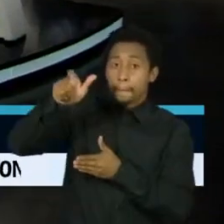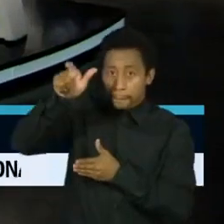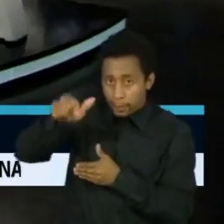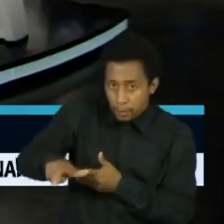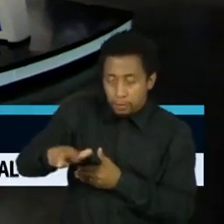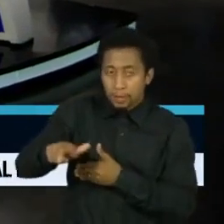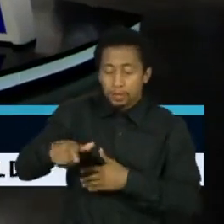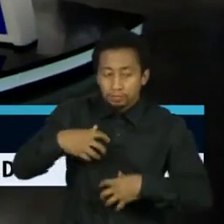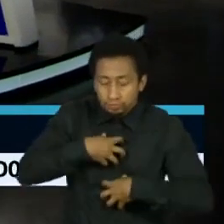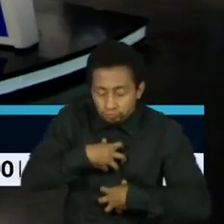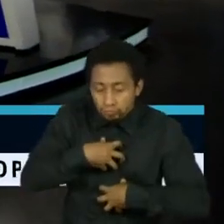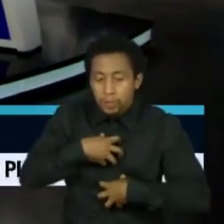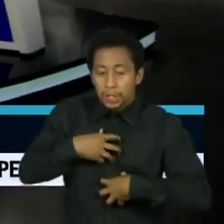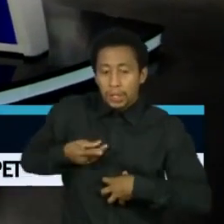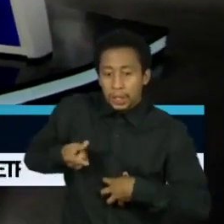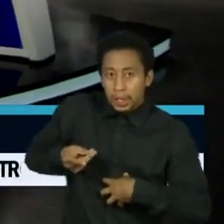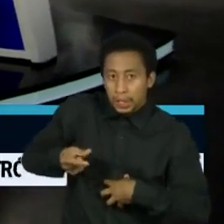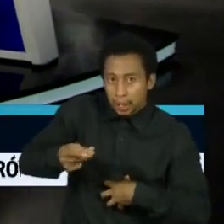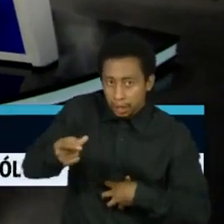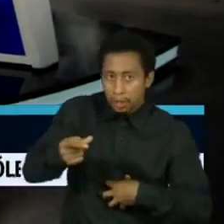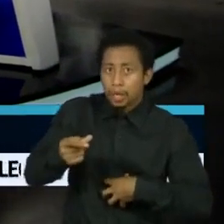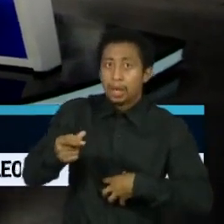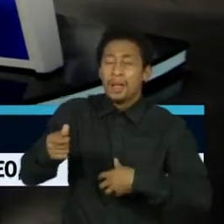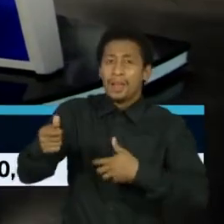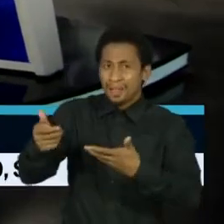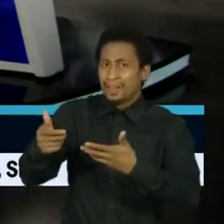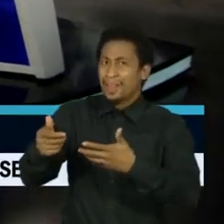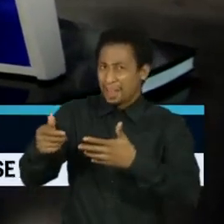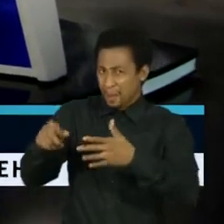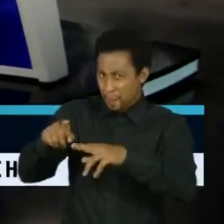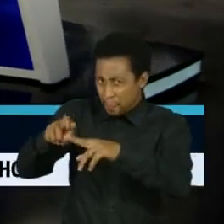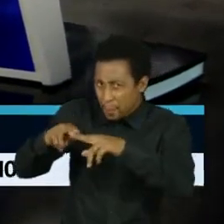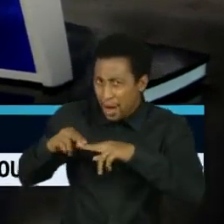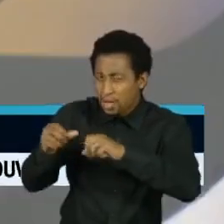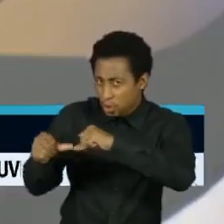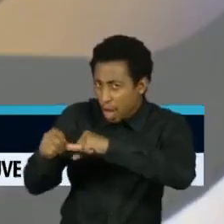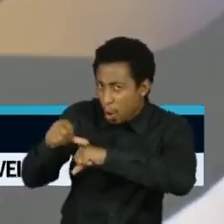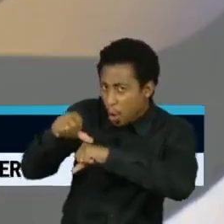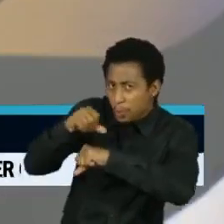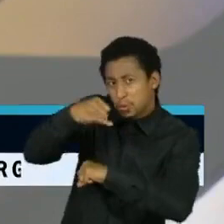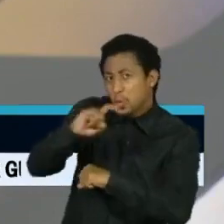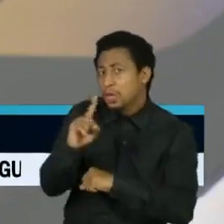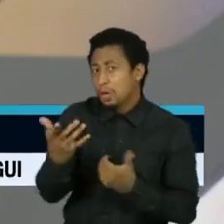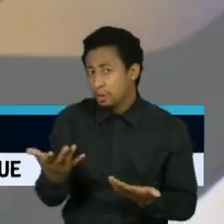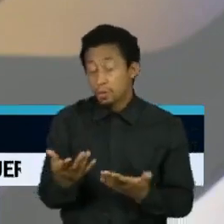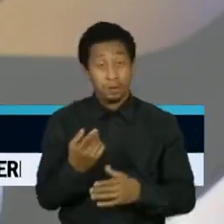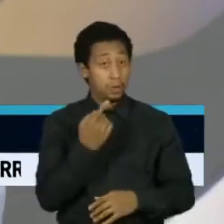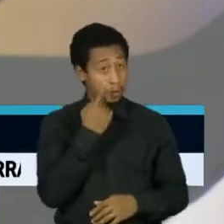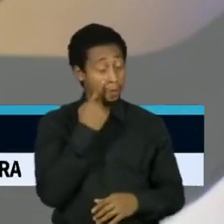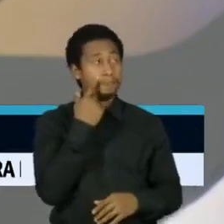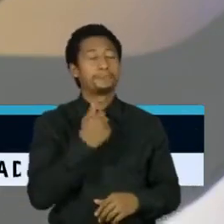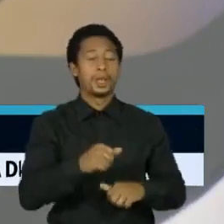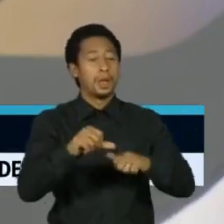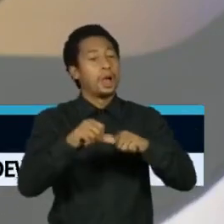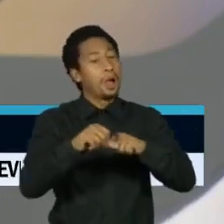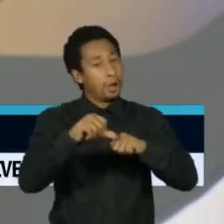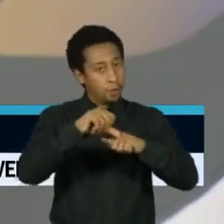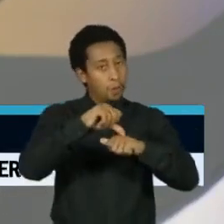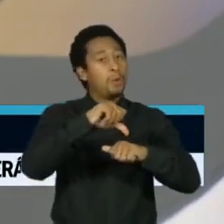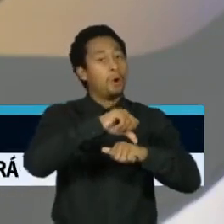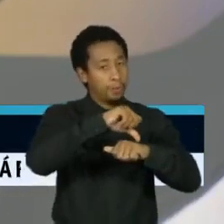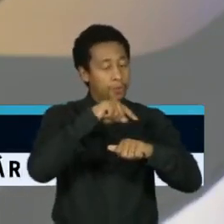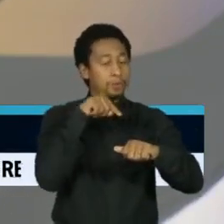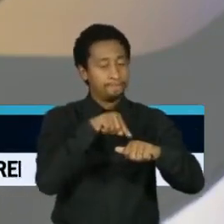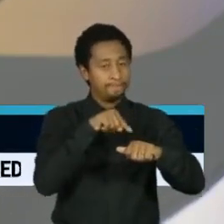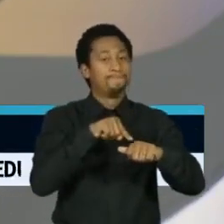menos perigosa do que o vírus original? Não, ela não joga por terra a tese, porque ela, de fato, tem uma interação com o